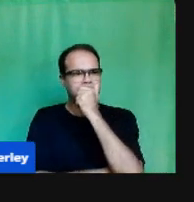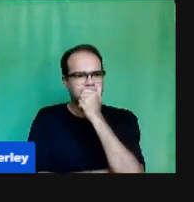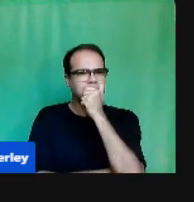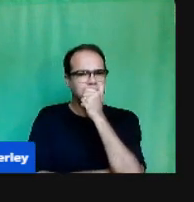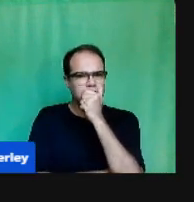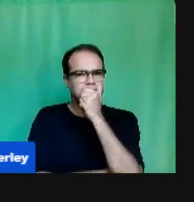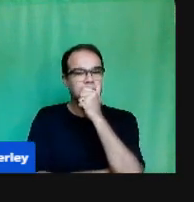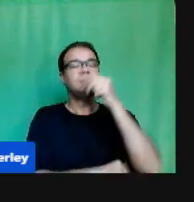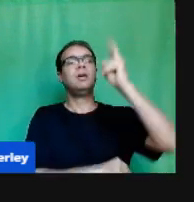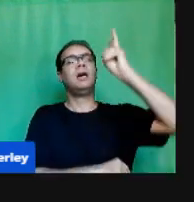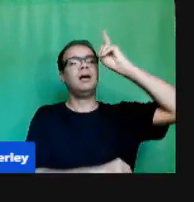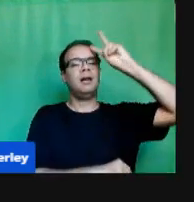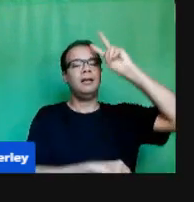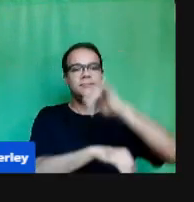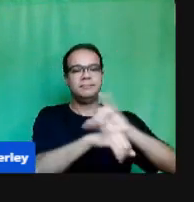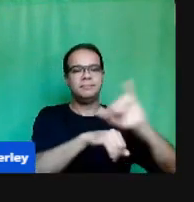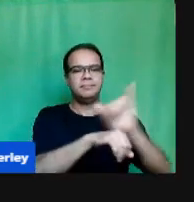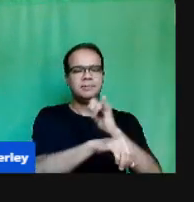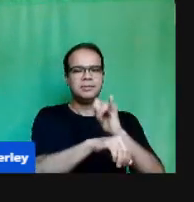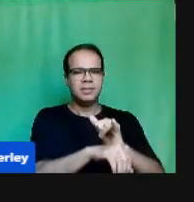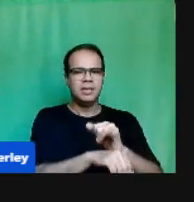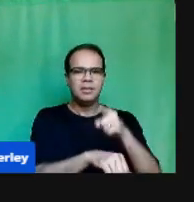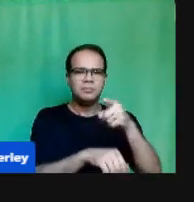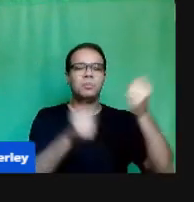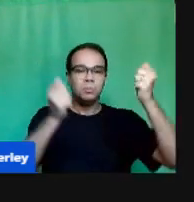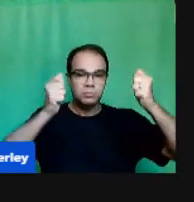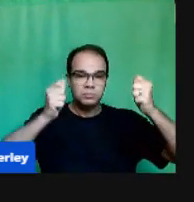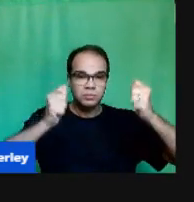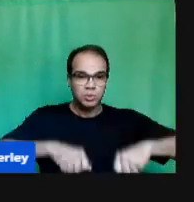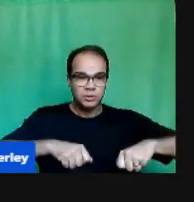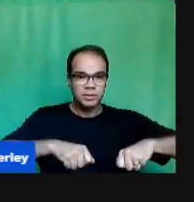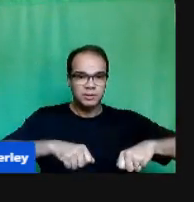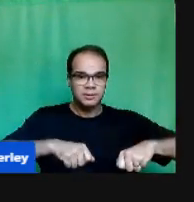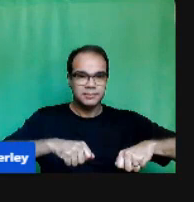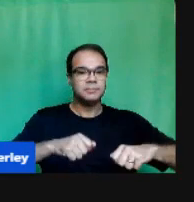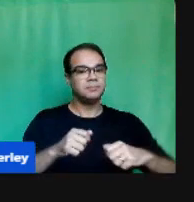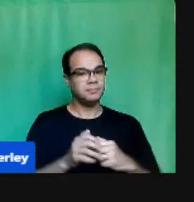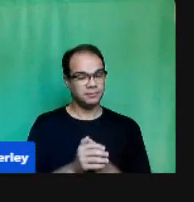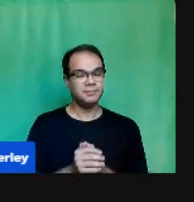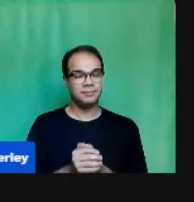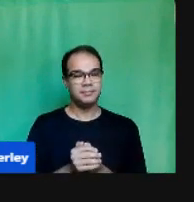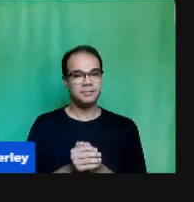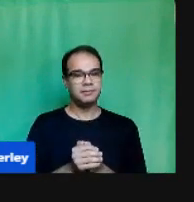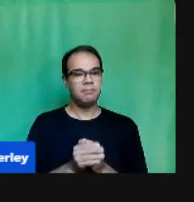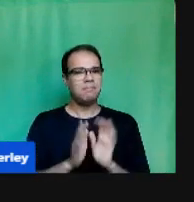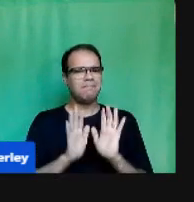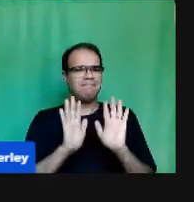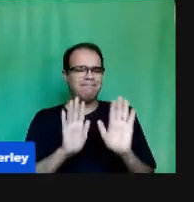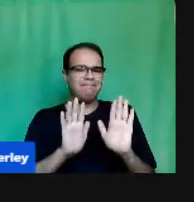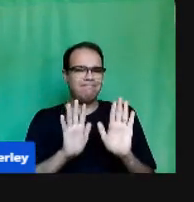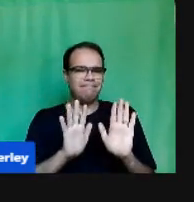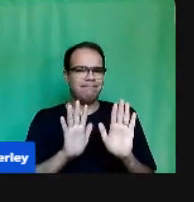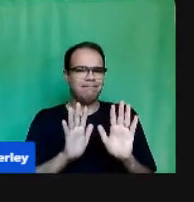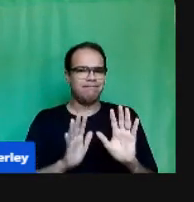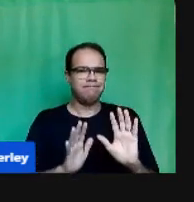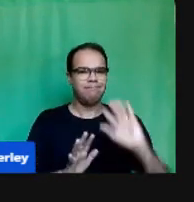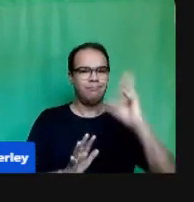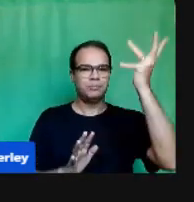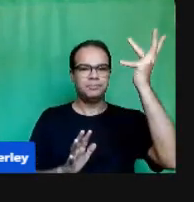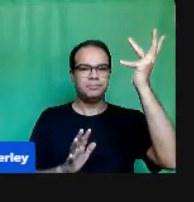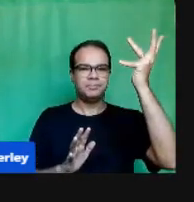consideração O impacto que tivemos Na interrupção Do ensino